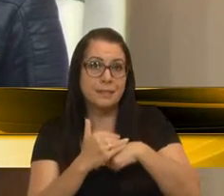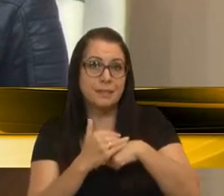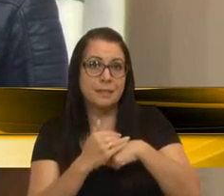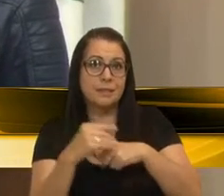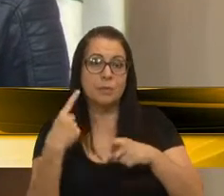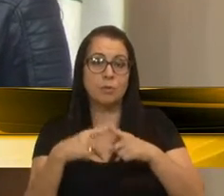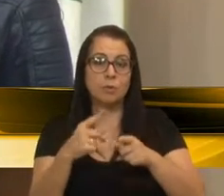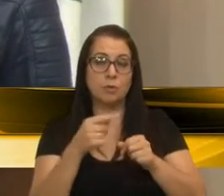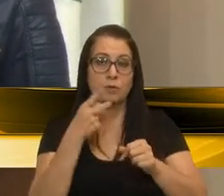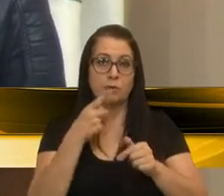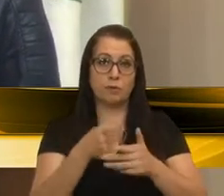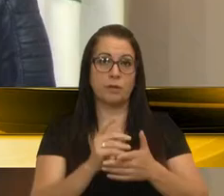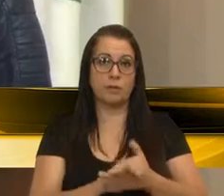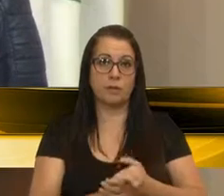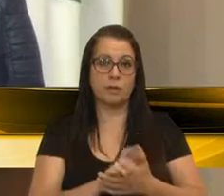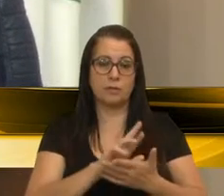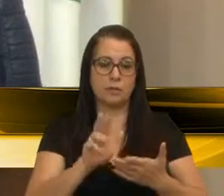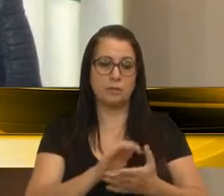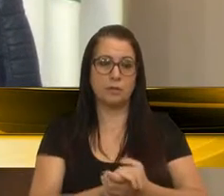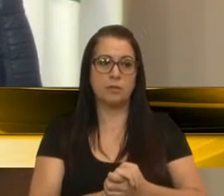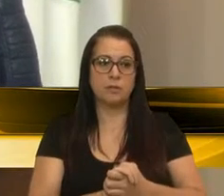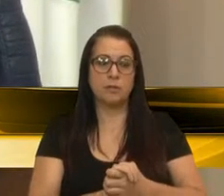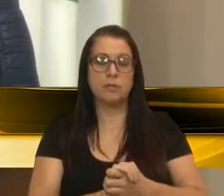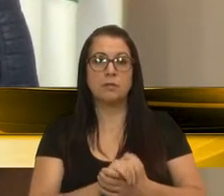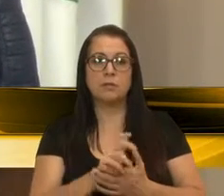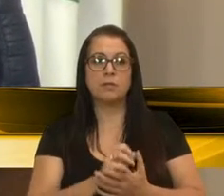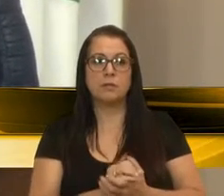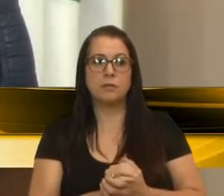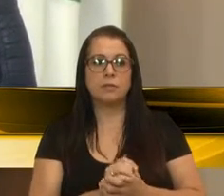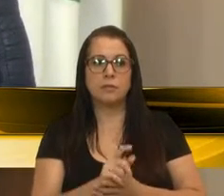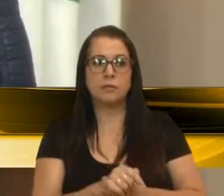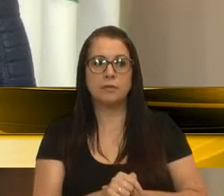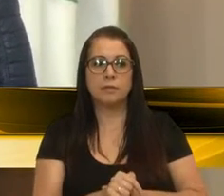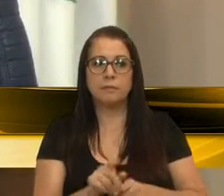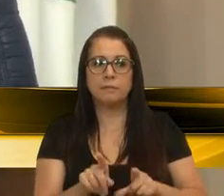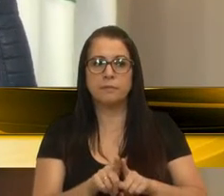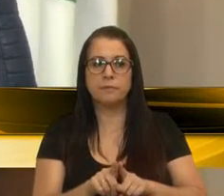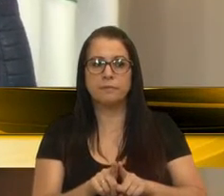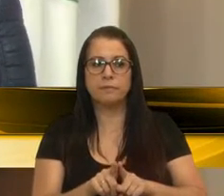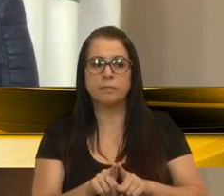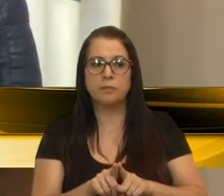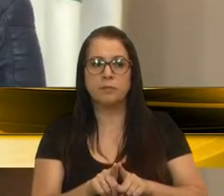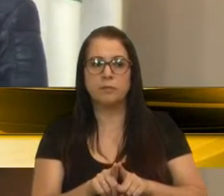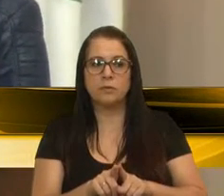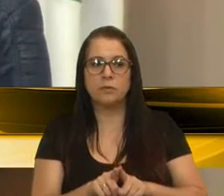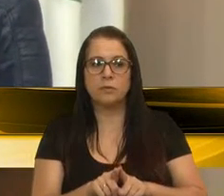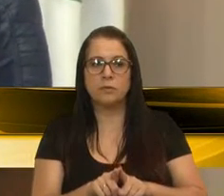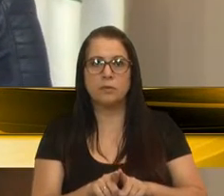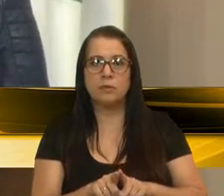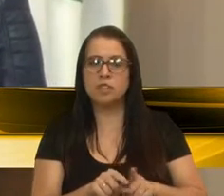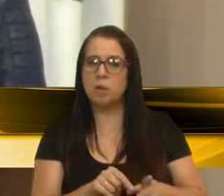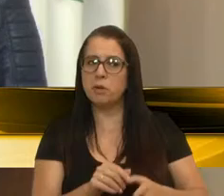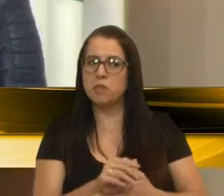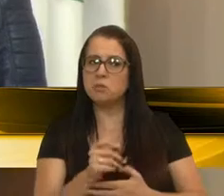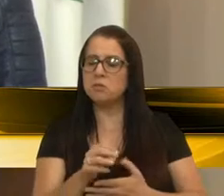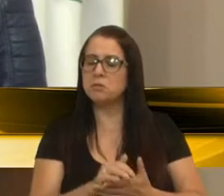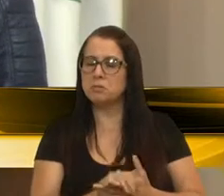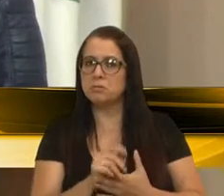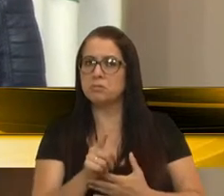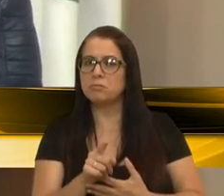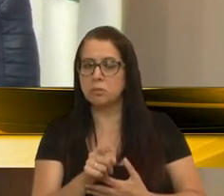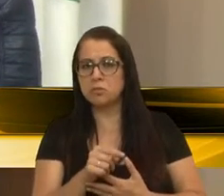porque quando se fala em diversificar a matriz econômica, a gente gera emprego, gente gera renda, a gente gera